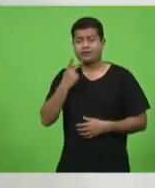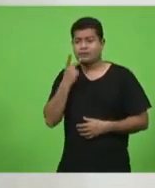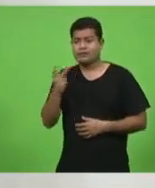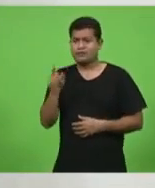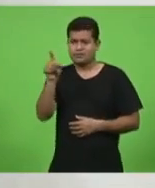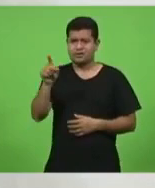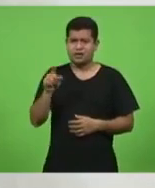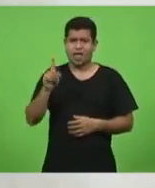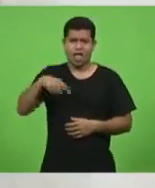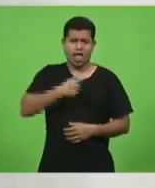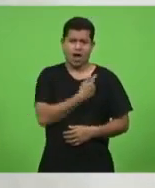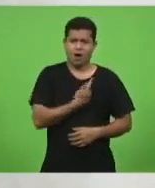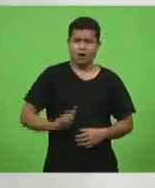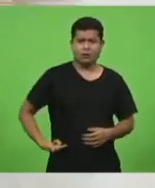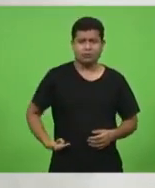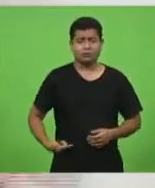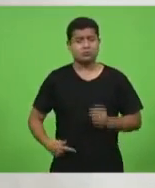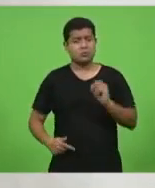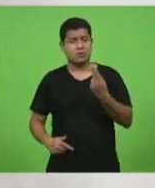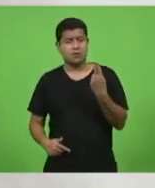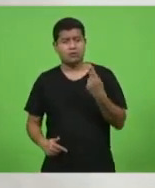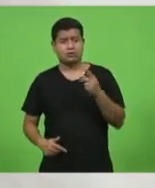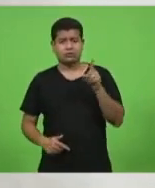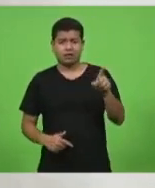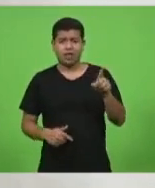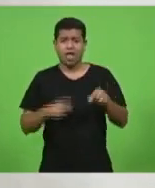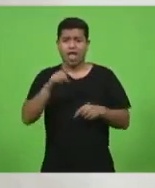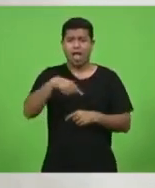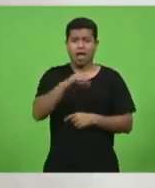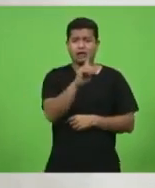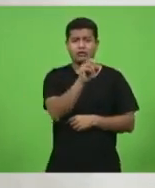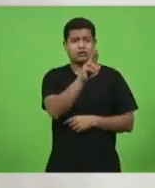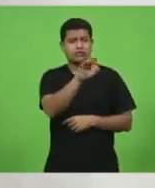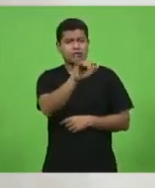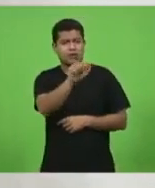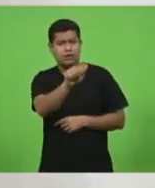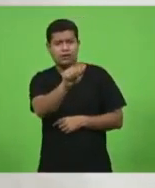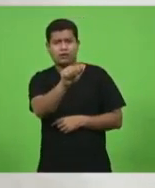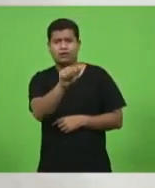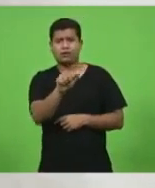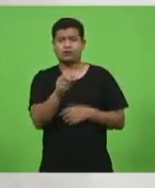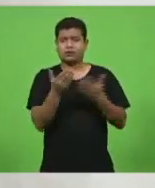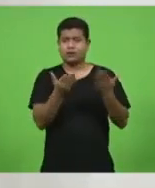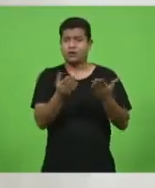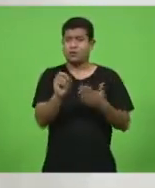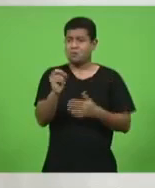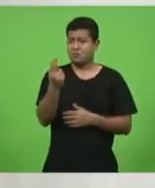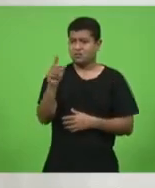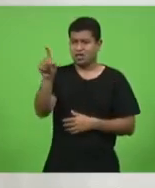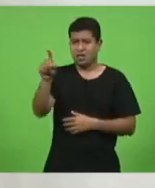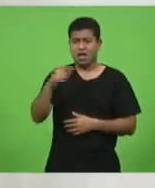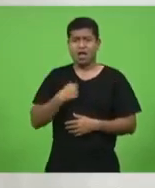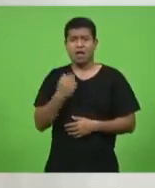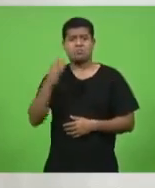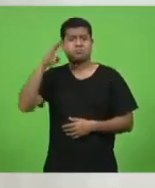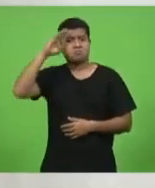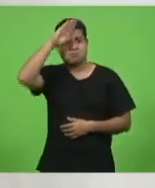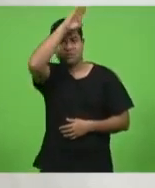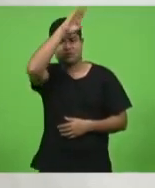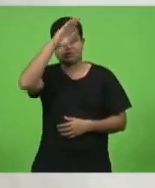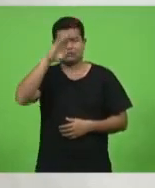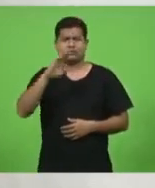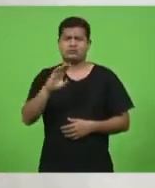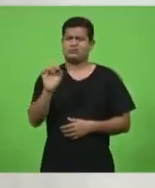governo ou você é do Dória? Você é do Dória ou você é do Bolsonaro? Não, a gente é da vida.